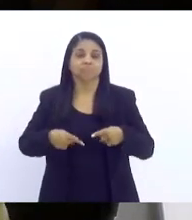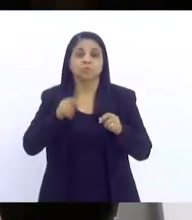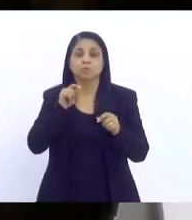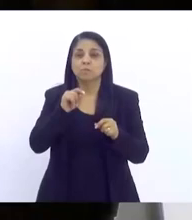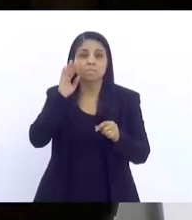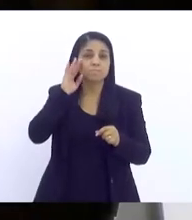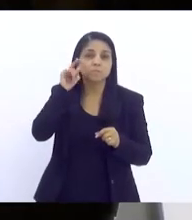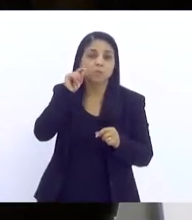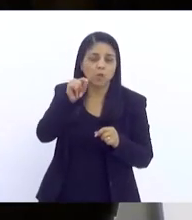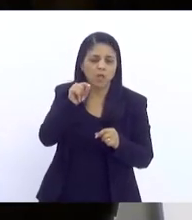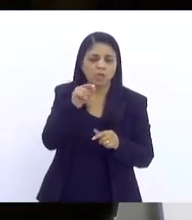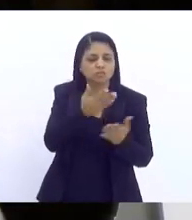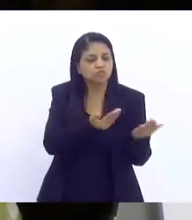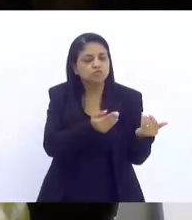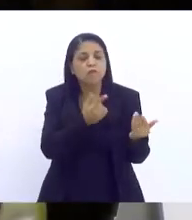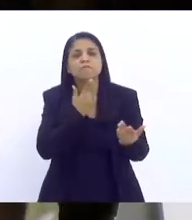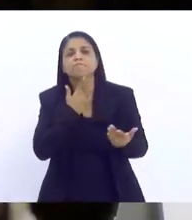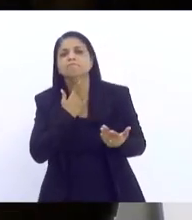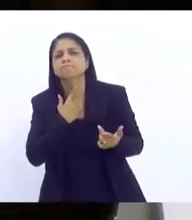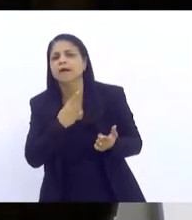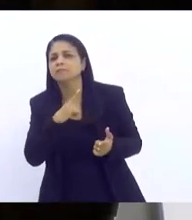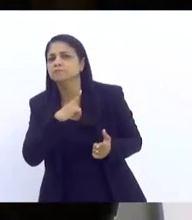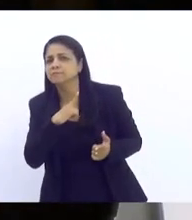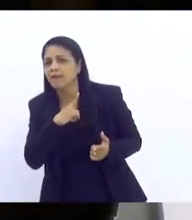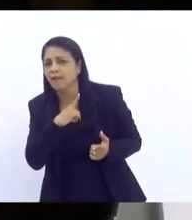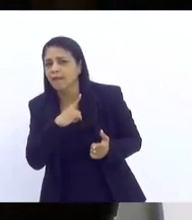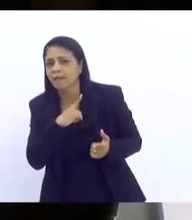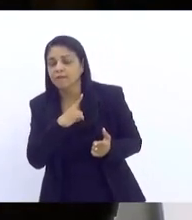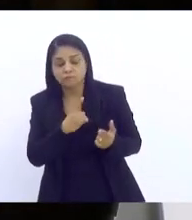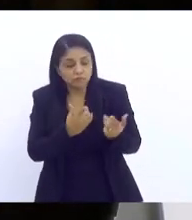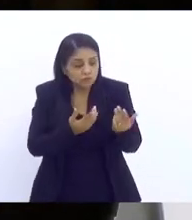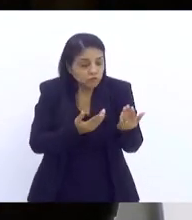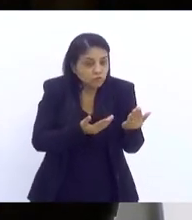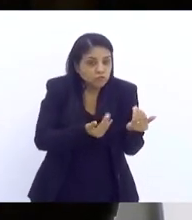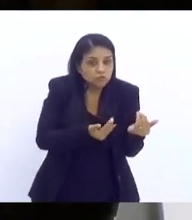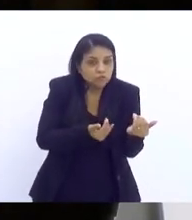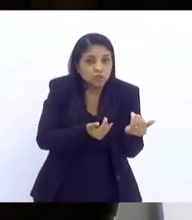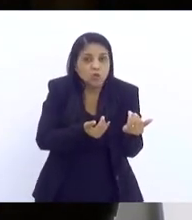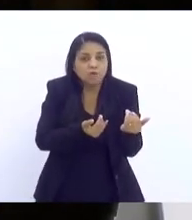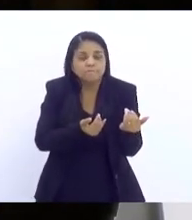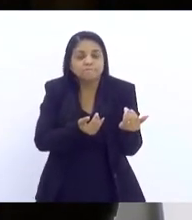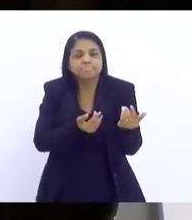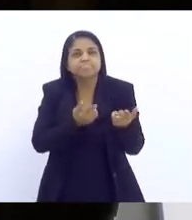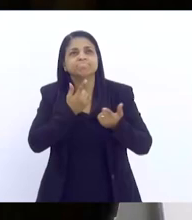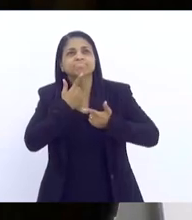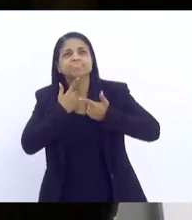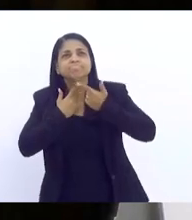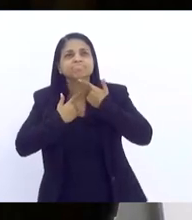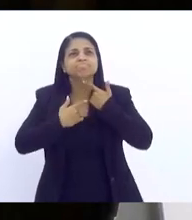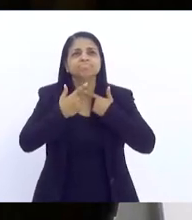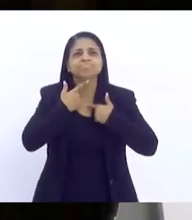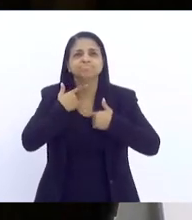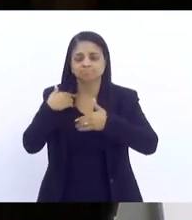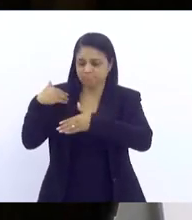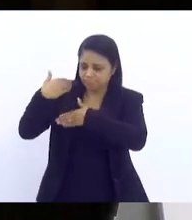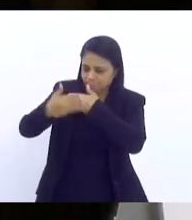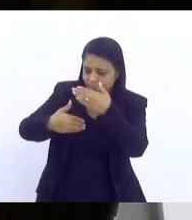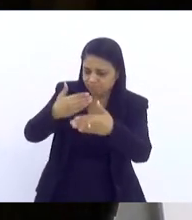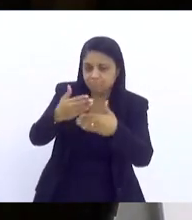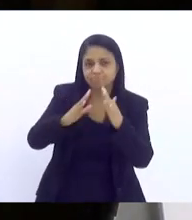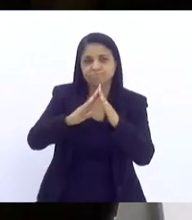o jovem deseja? Do que essa juventude vem desejando do seu processo de escolarização?